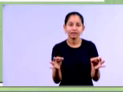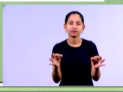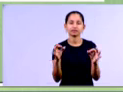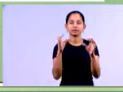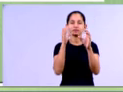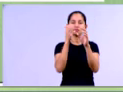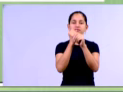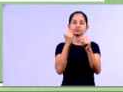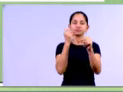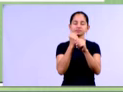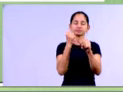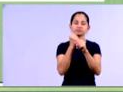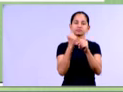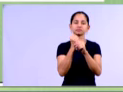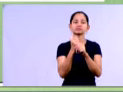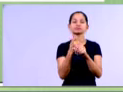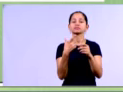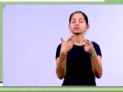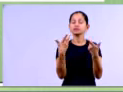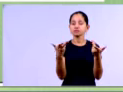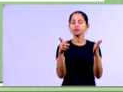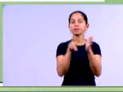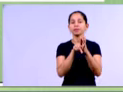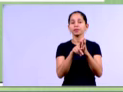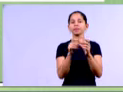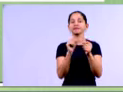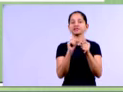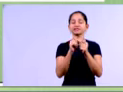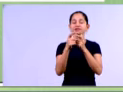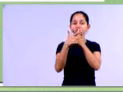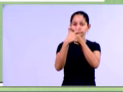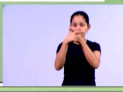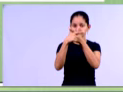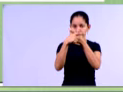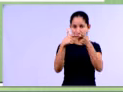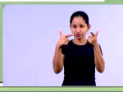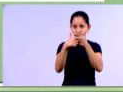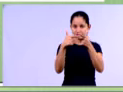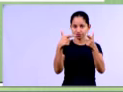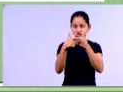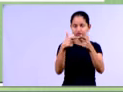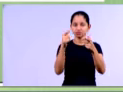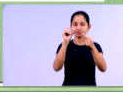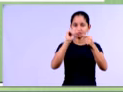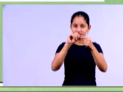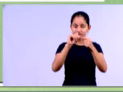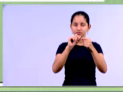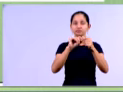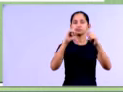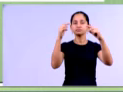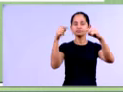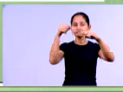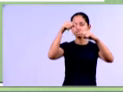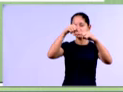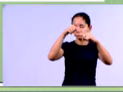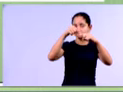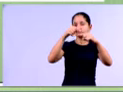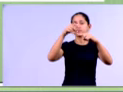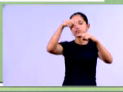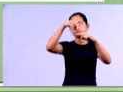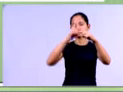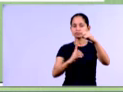818 mil, dividir por 4 milhões e 425 mil, 866 de 2012,